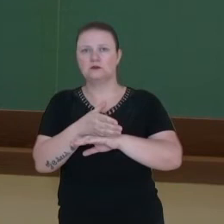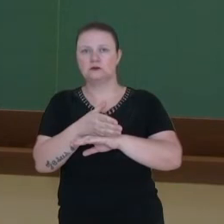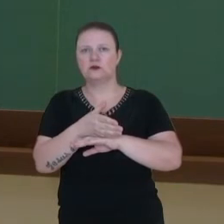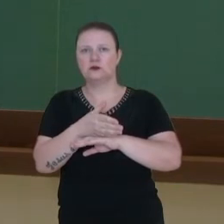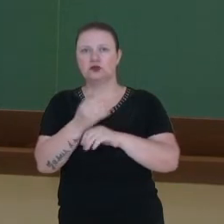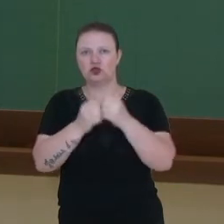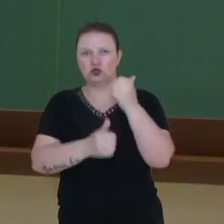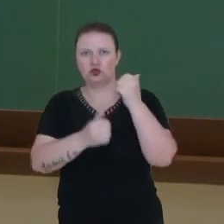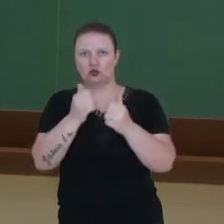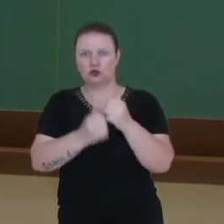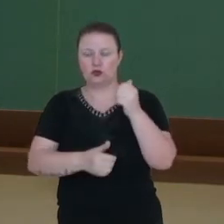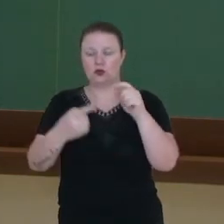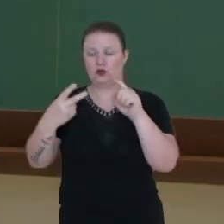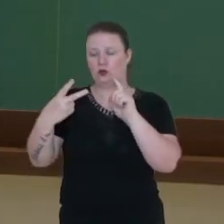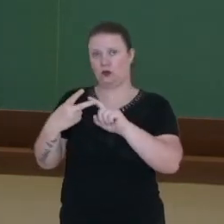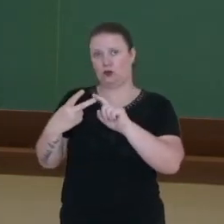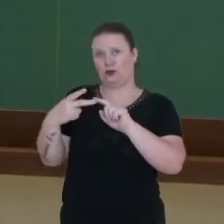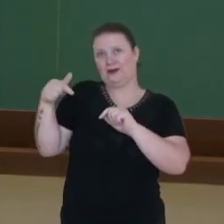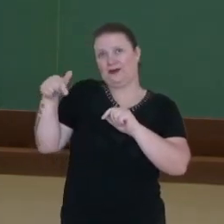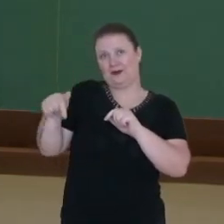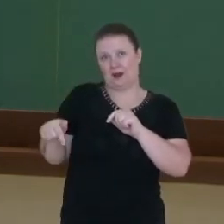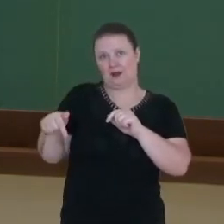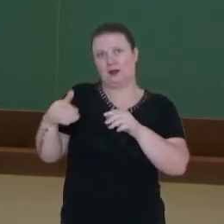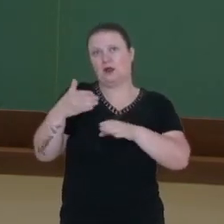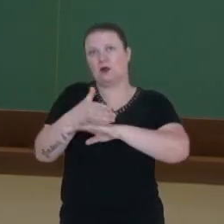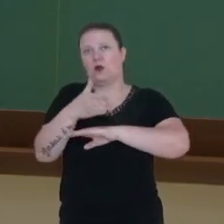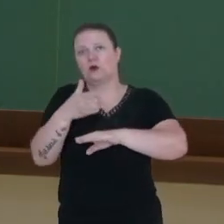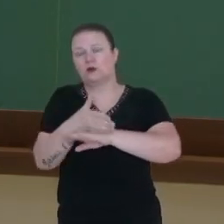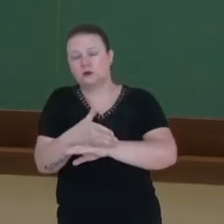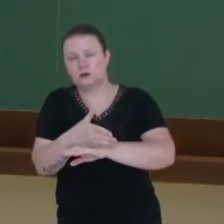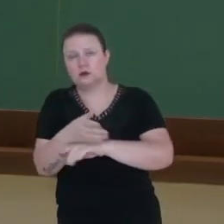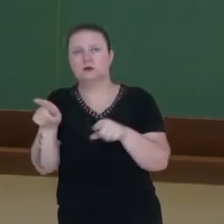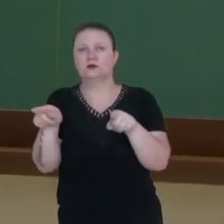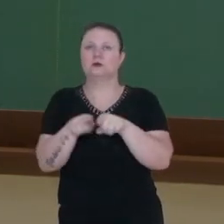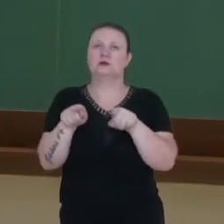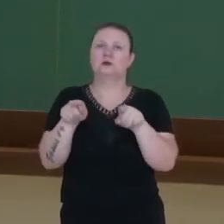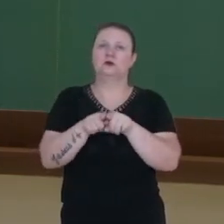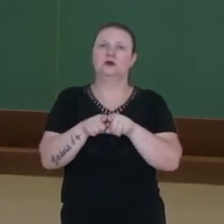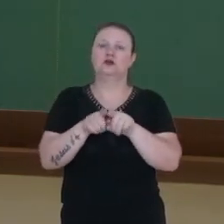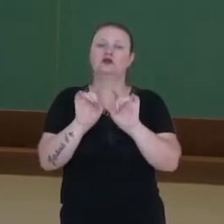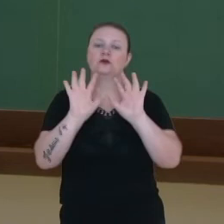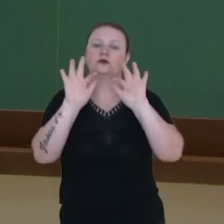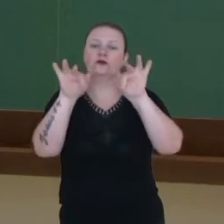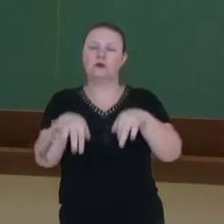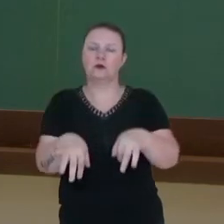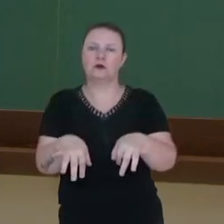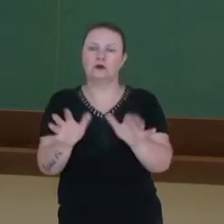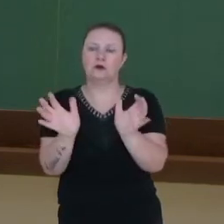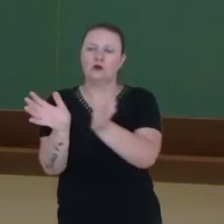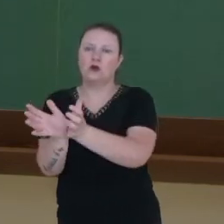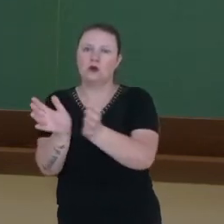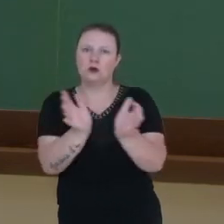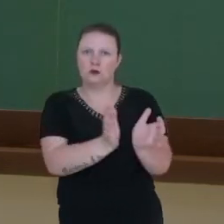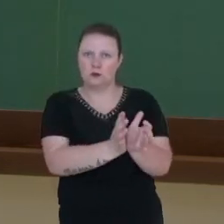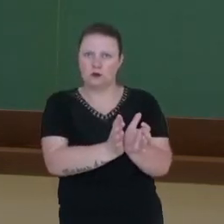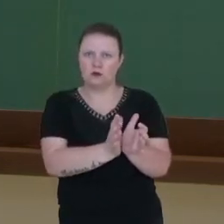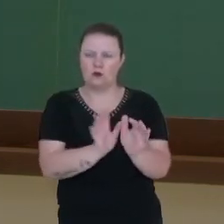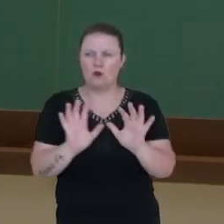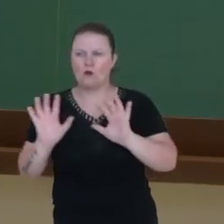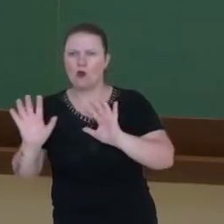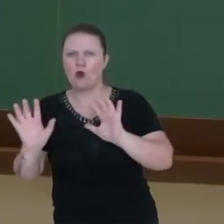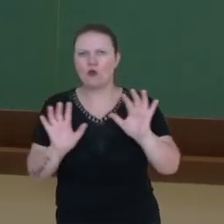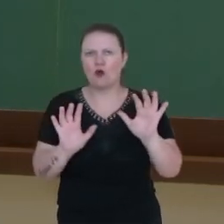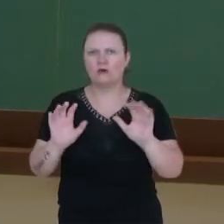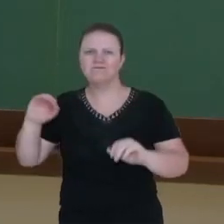sete entradas. Lembrando que essas entradas só terminam quando as duas equipes passam pelo ataque e pela defesa.